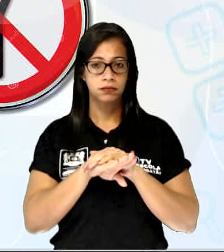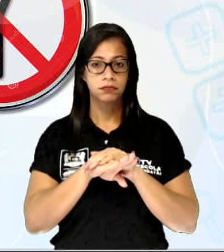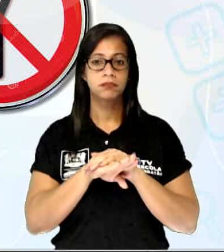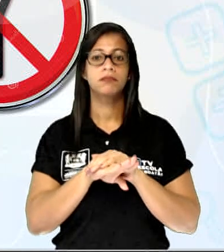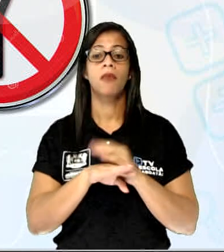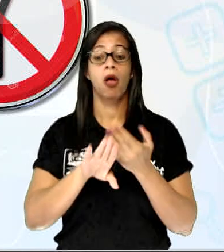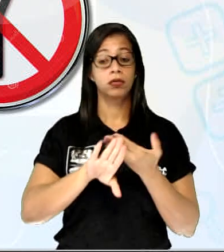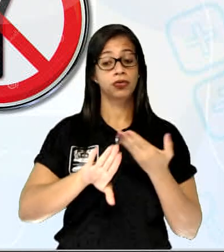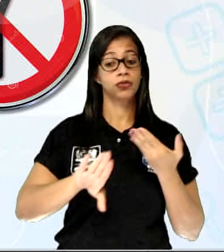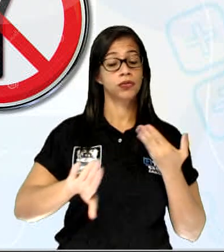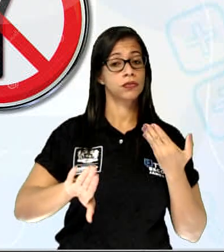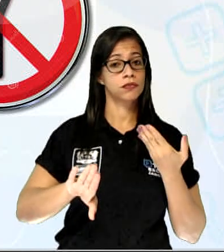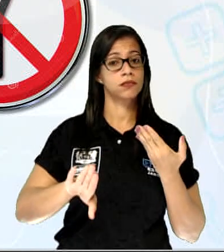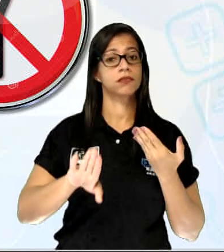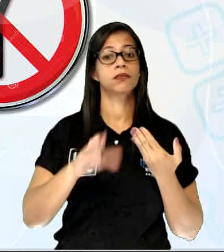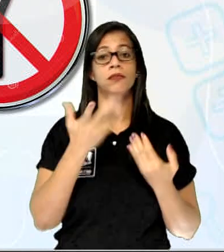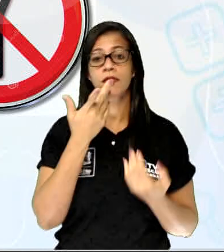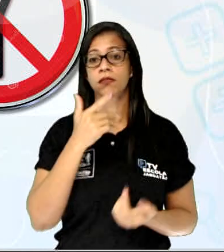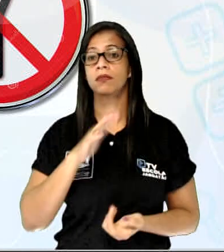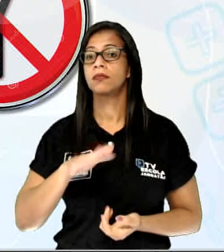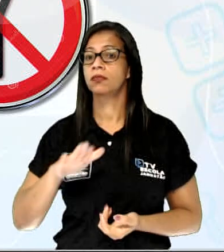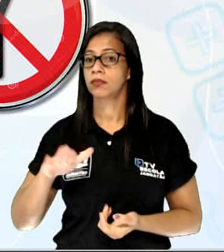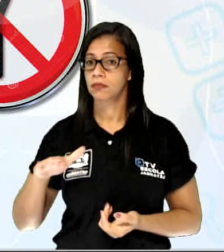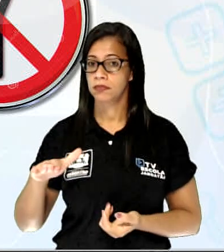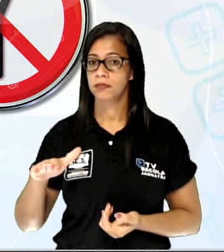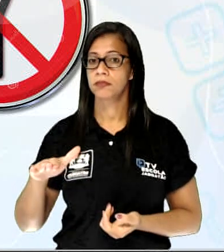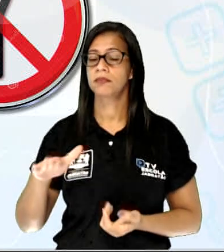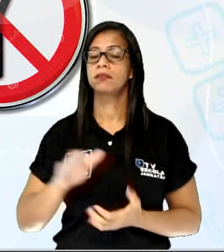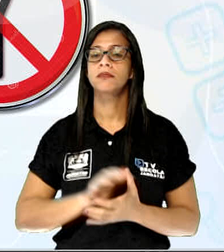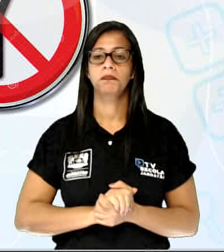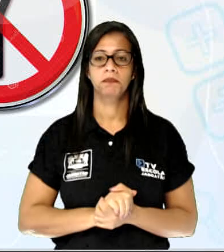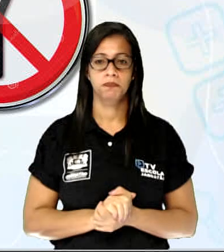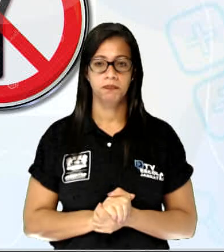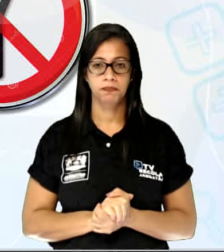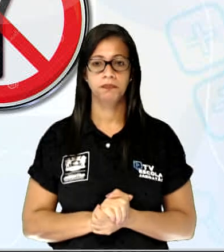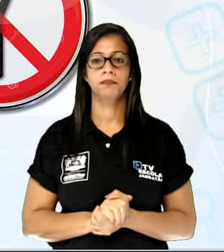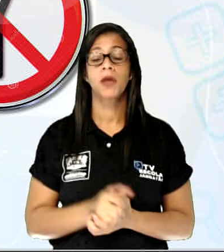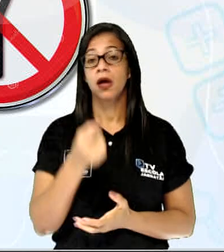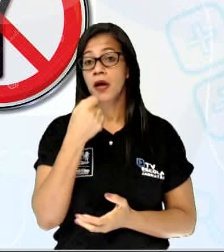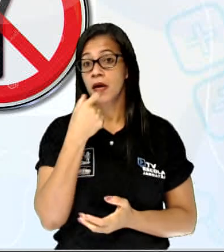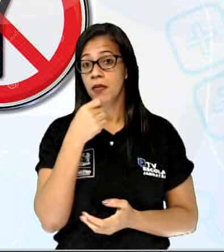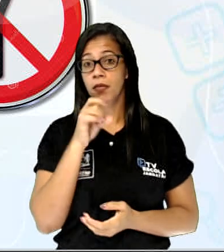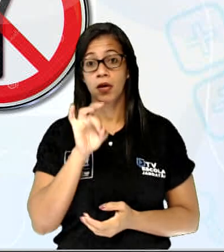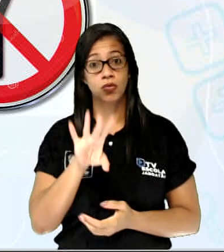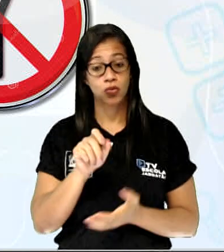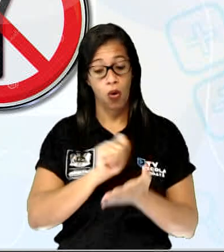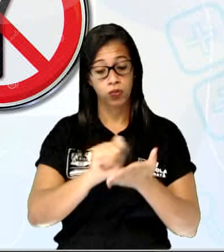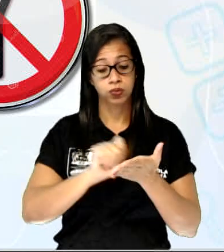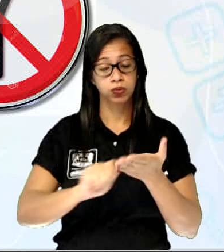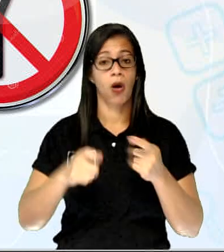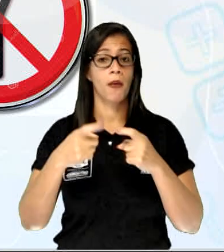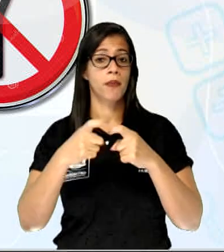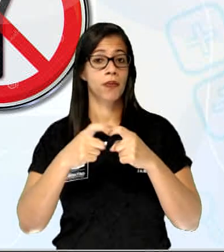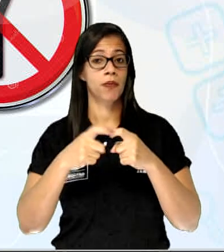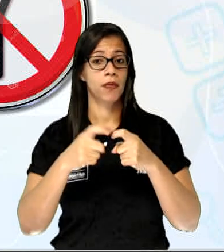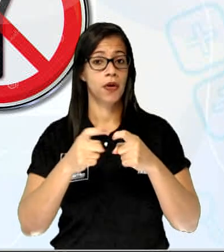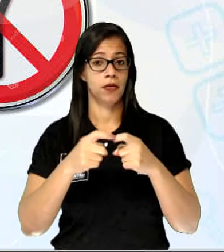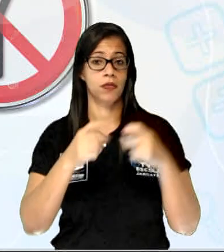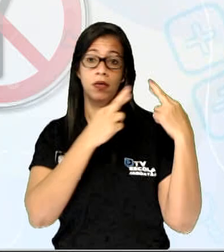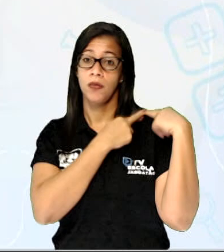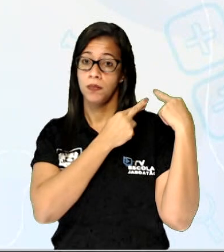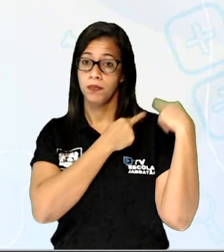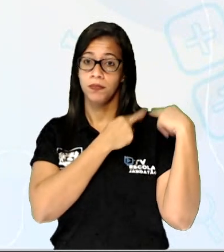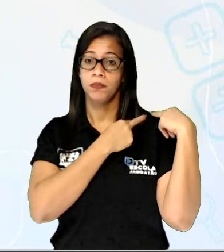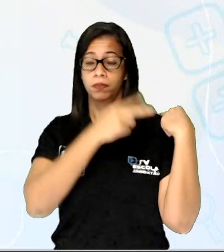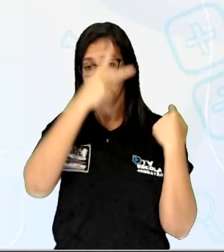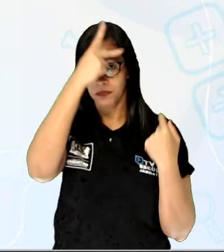atenção! Remédio somente com receita médica. É responsabilidade de um adulto.